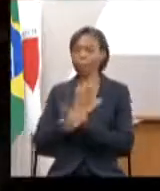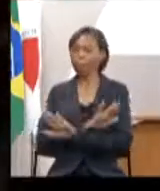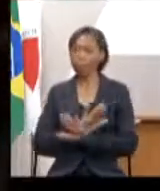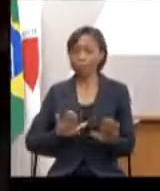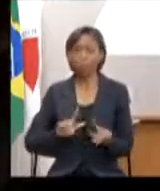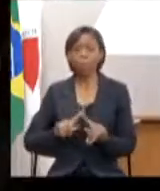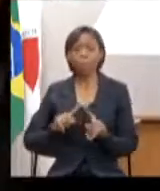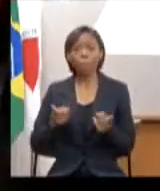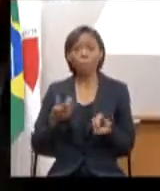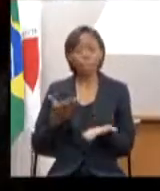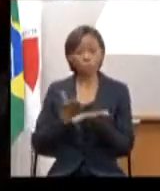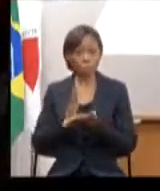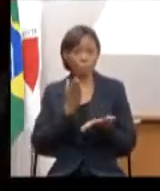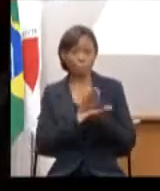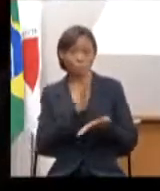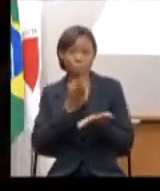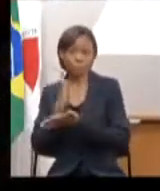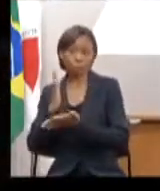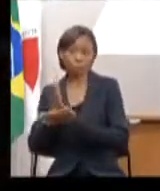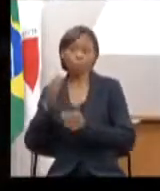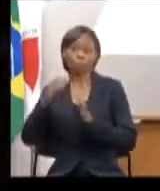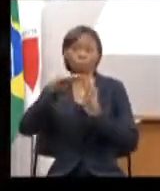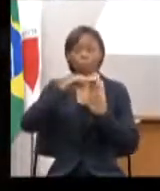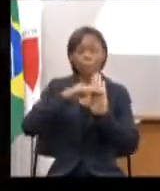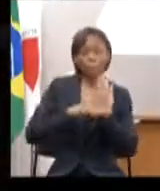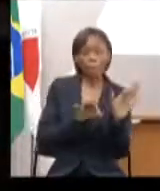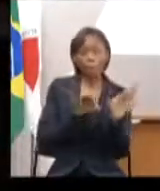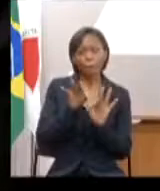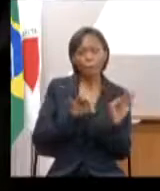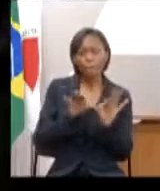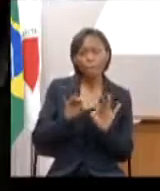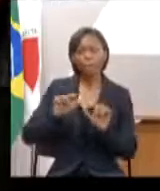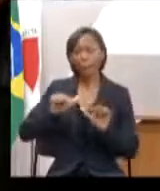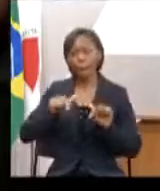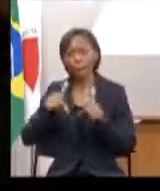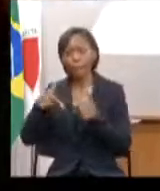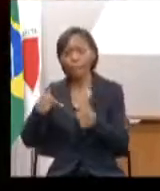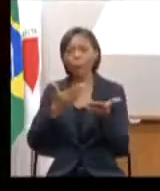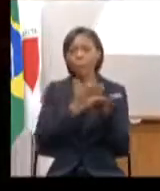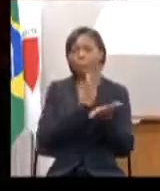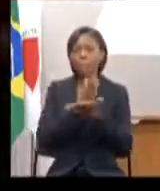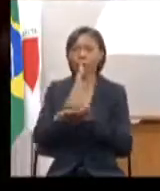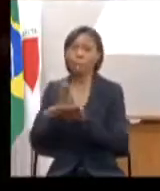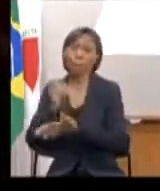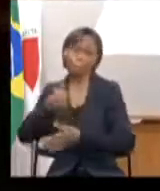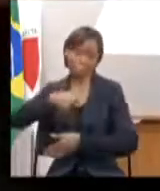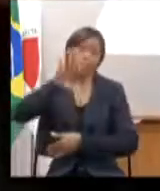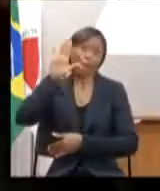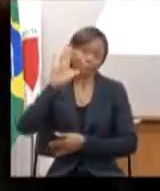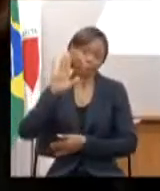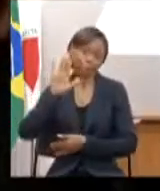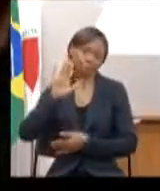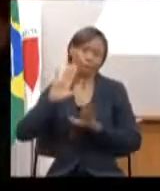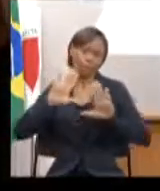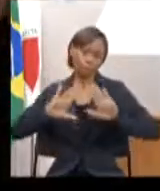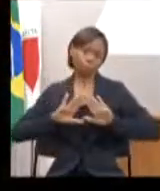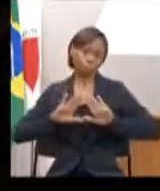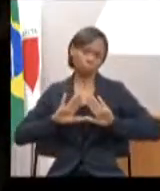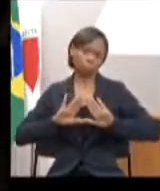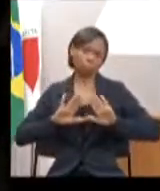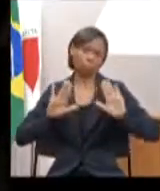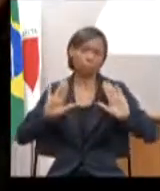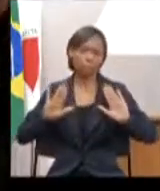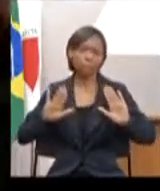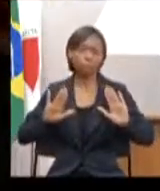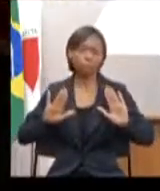aprova mais programas e ações do que cabe isso é uma questão da Assembleia ela não corta